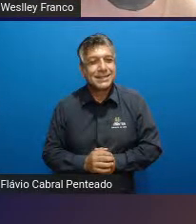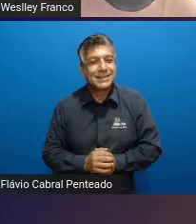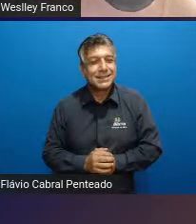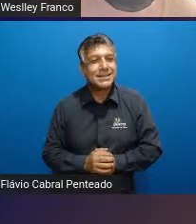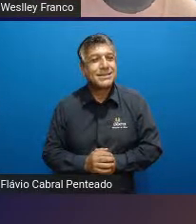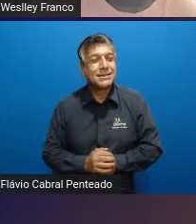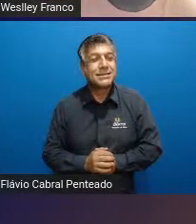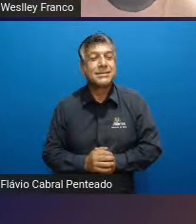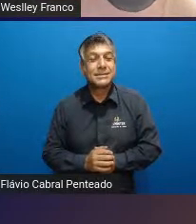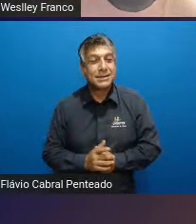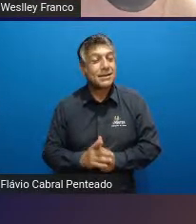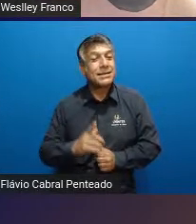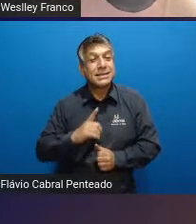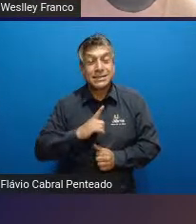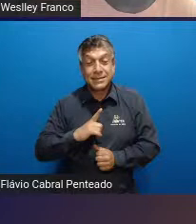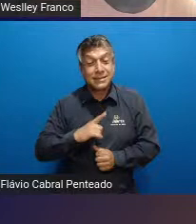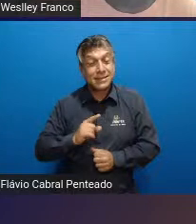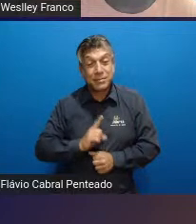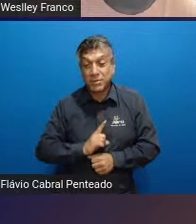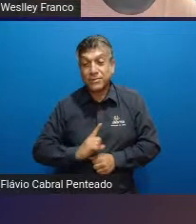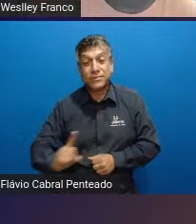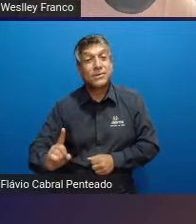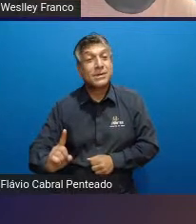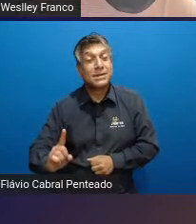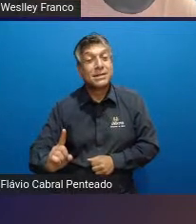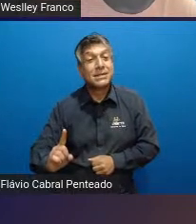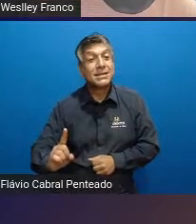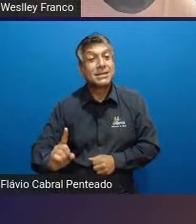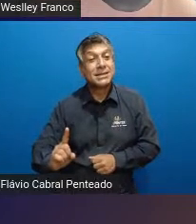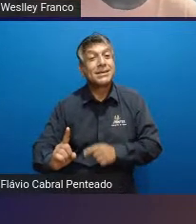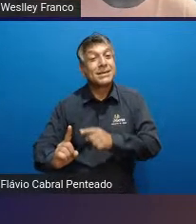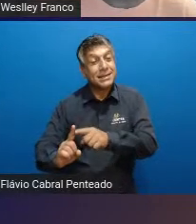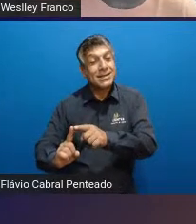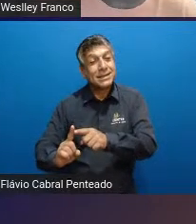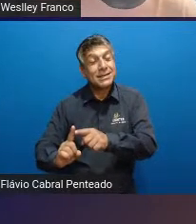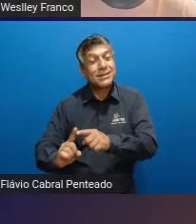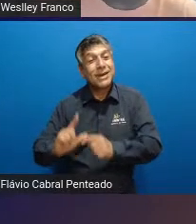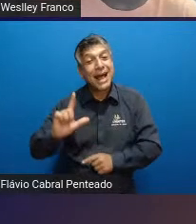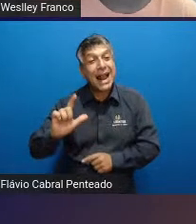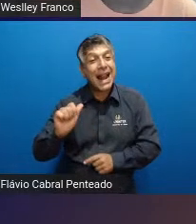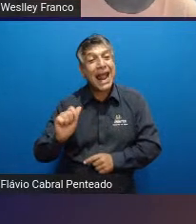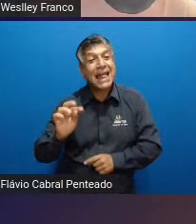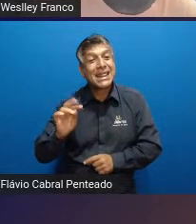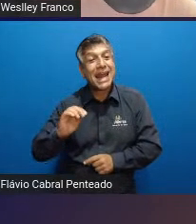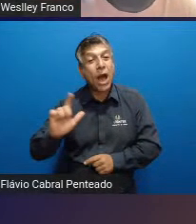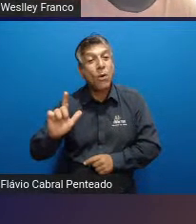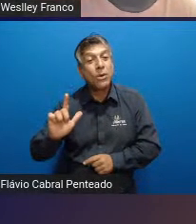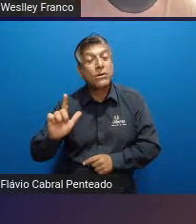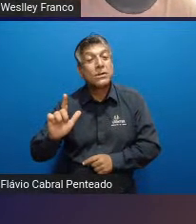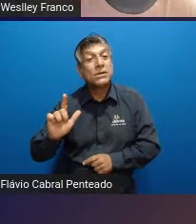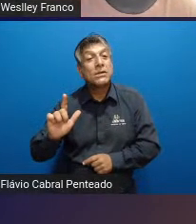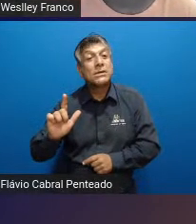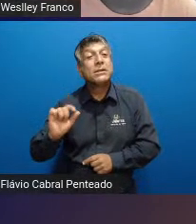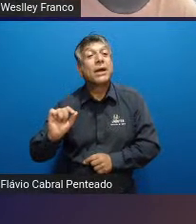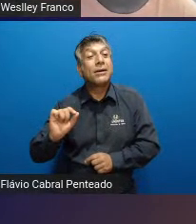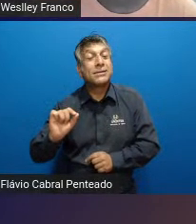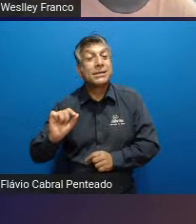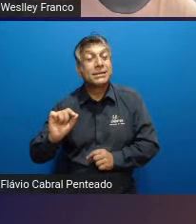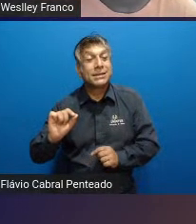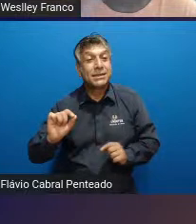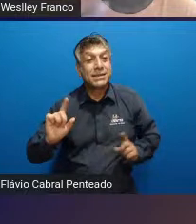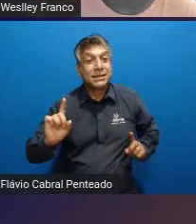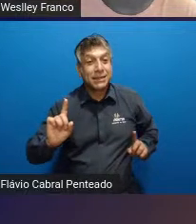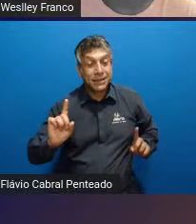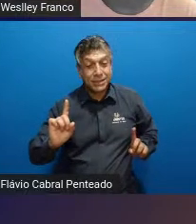é o ponta então quem então quem é que vai dar o bote vai ser o lateral e o que o zagueiro da direita tem que fazer tem que fechar o seu